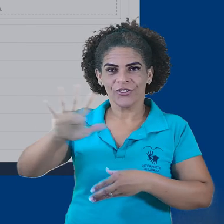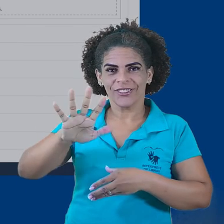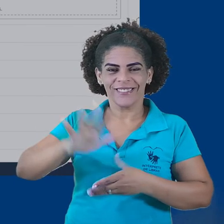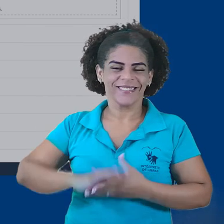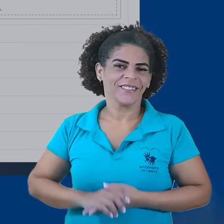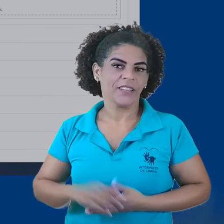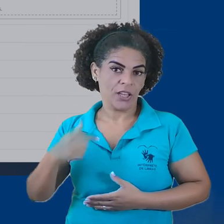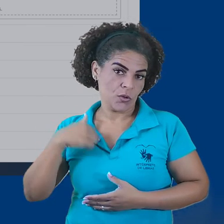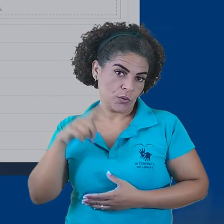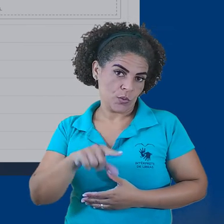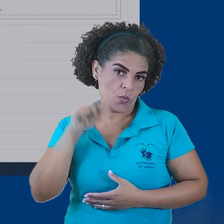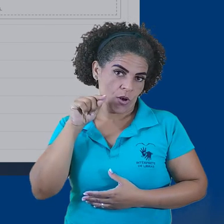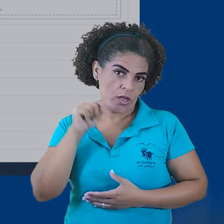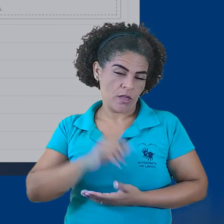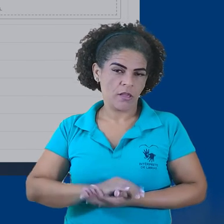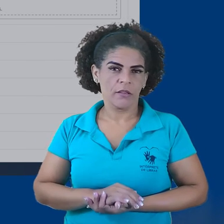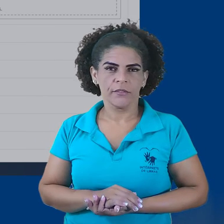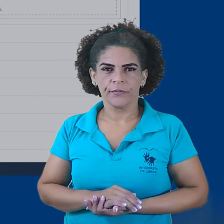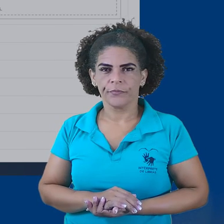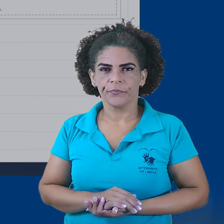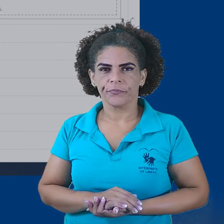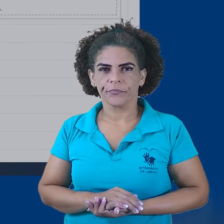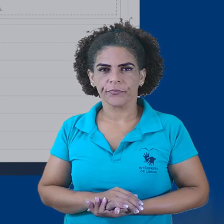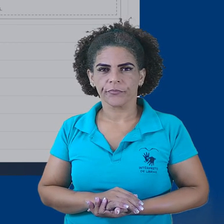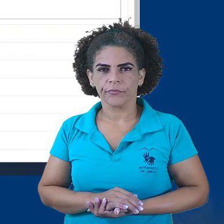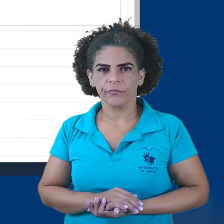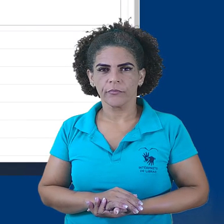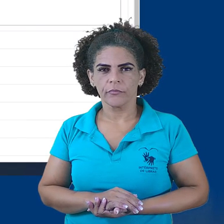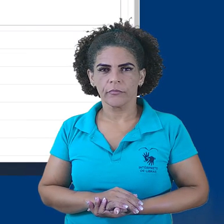Neste caso, vou adicionar uma imagem.